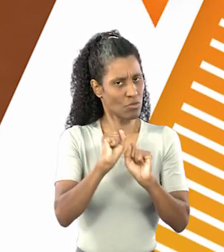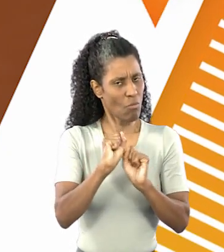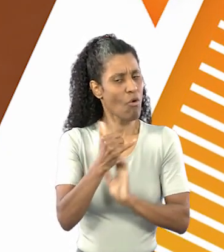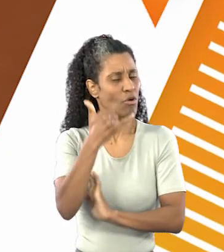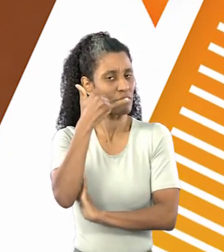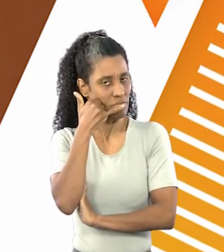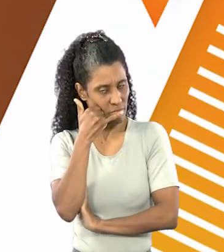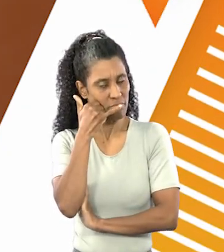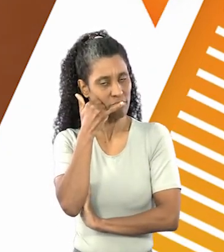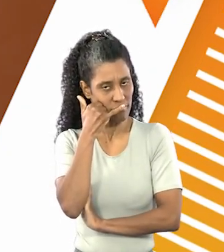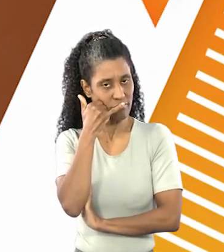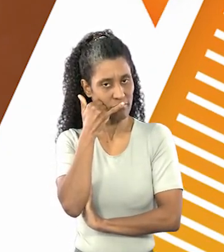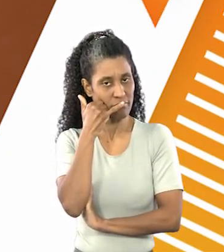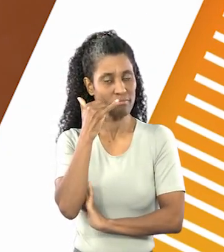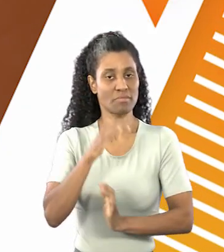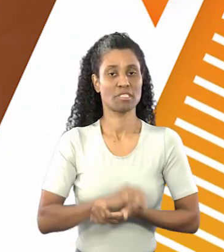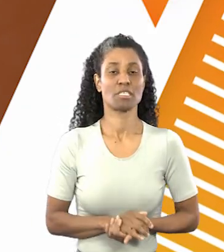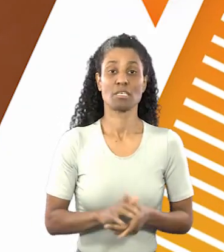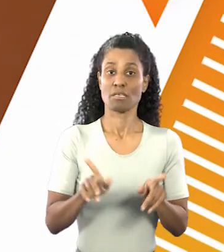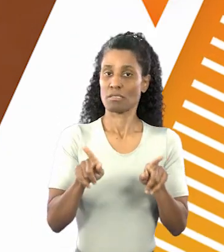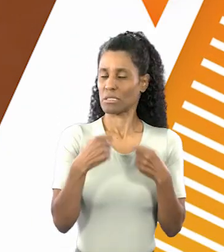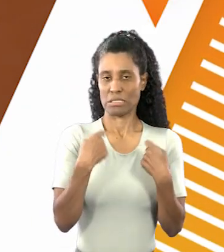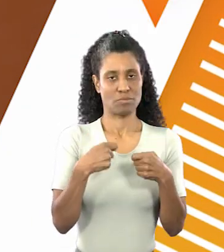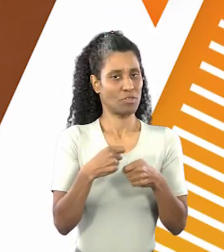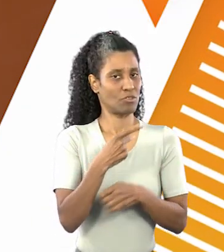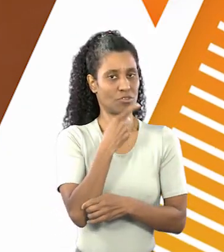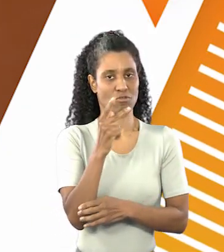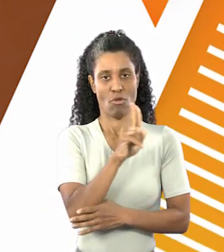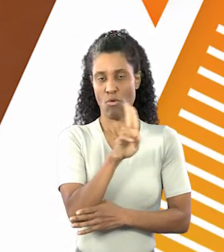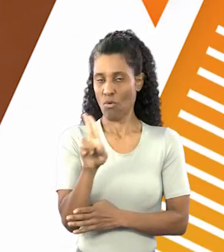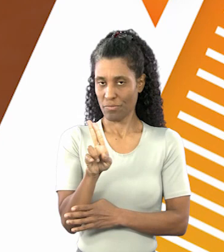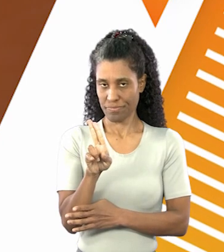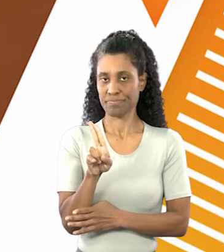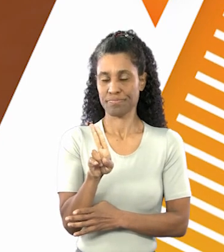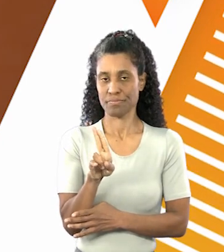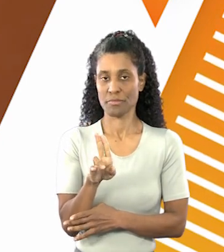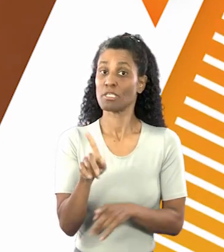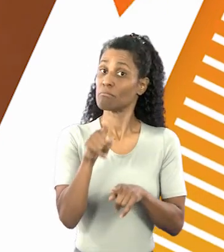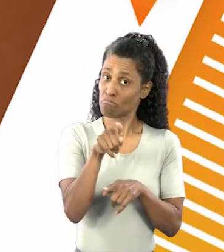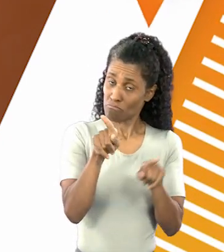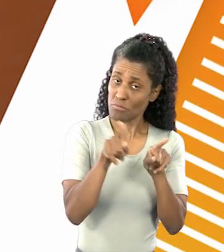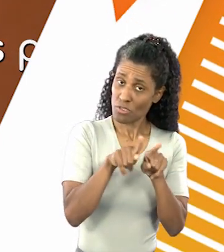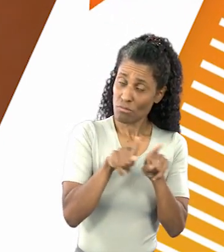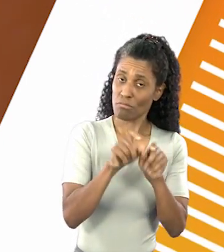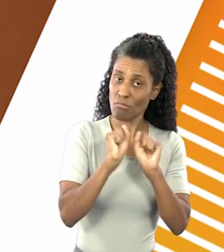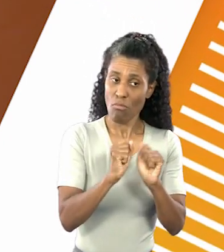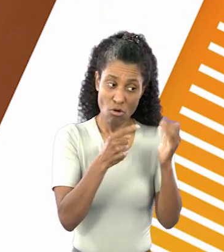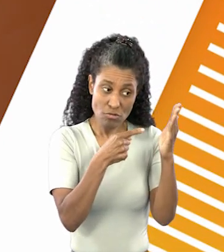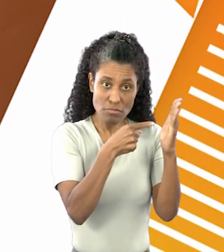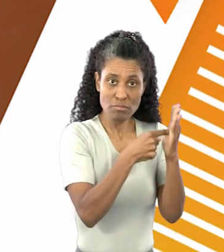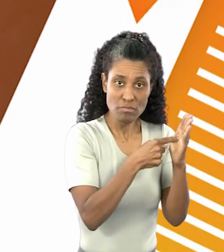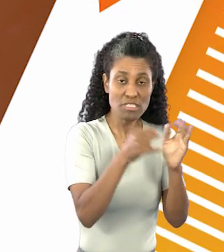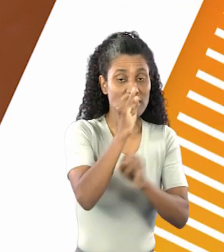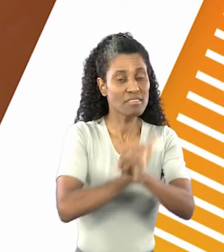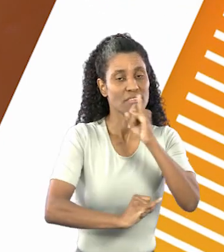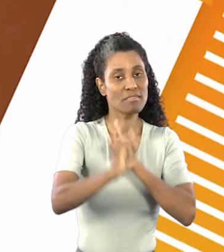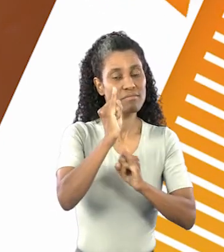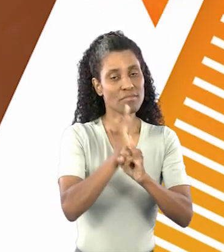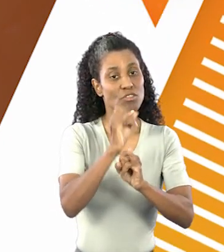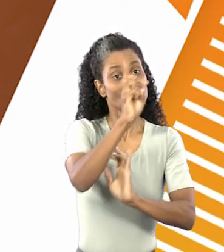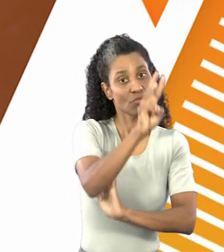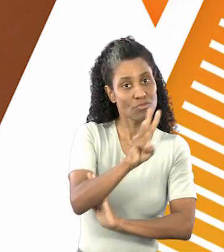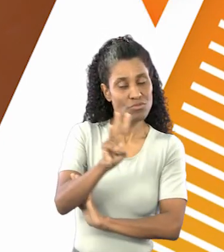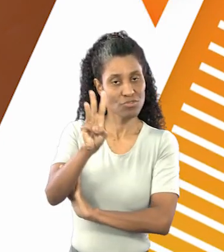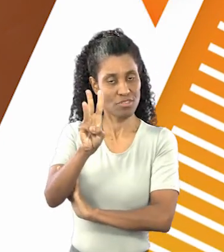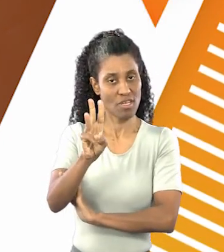24 horas por dia, nos sete dias da semana. A pessoa não precisa se identificar. Você pode também fazer a